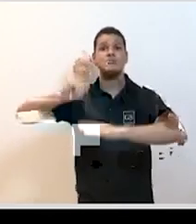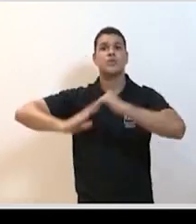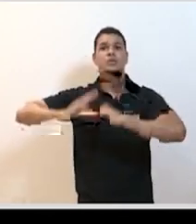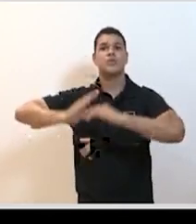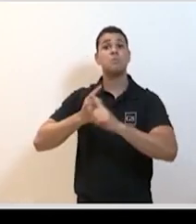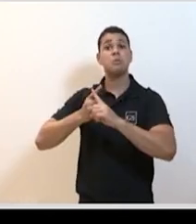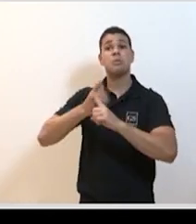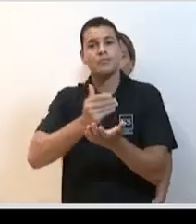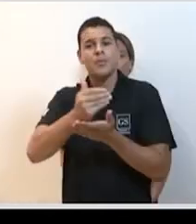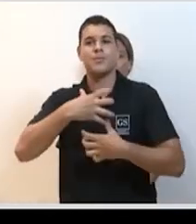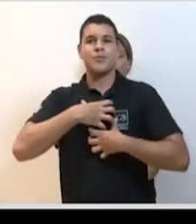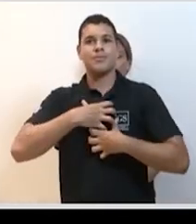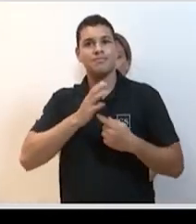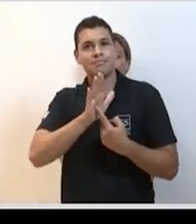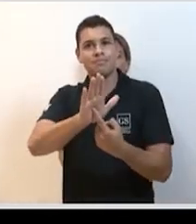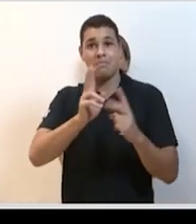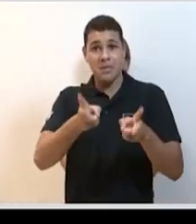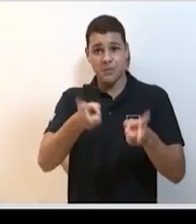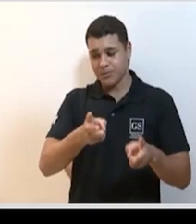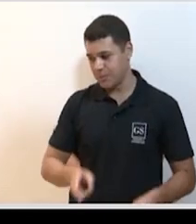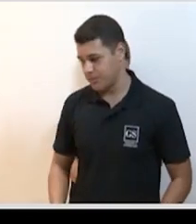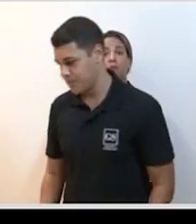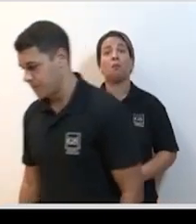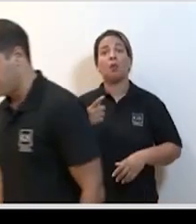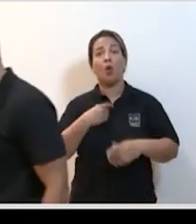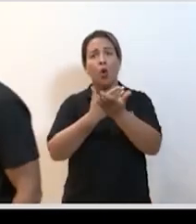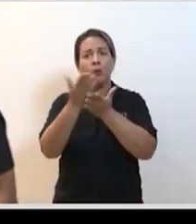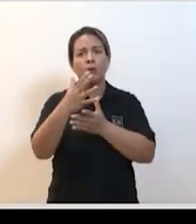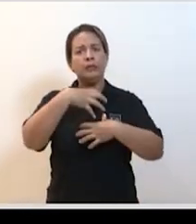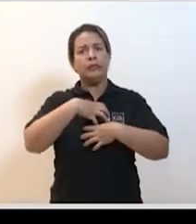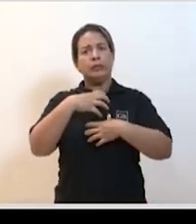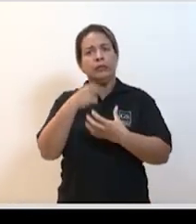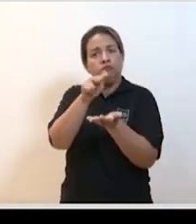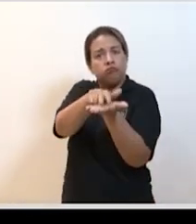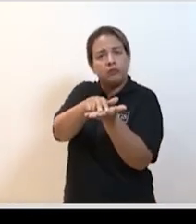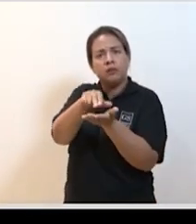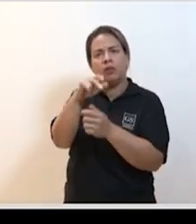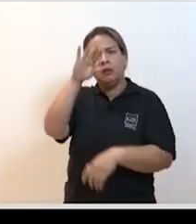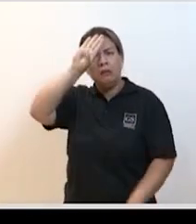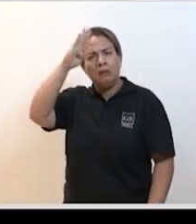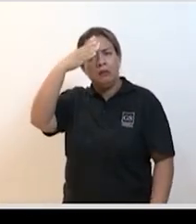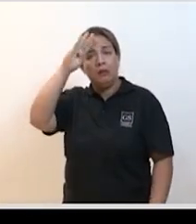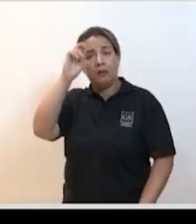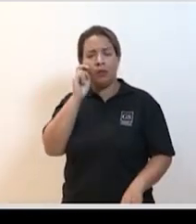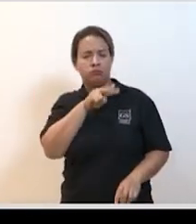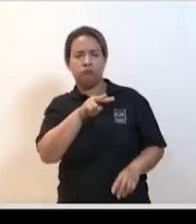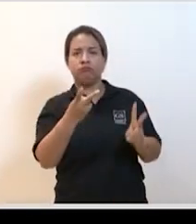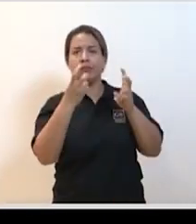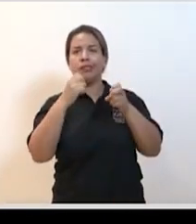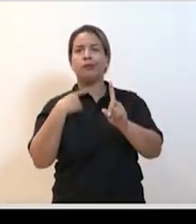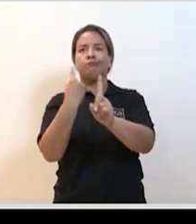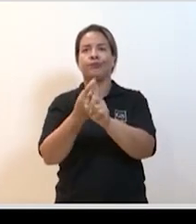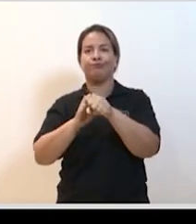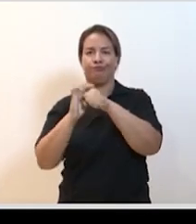como um potencial de risco. Um apresenta febre e aí, nesse paciente, é identificado o SARS-CoV. Então, o que acontece aqui?